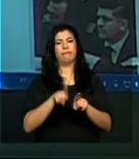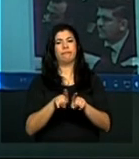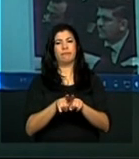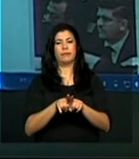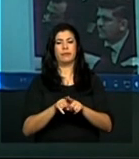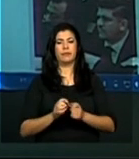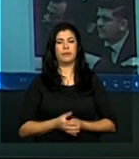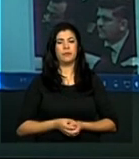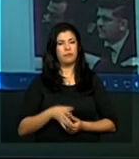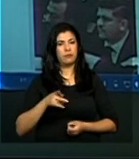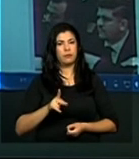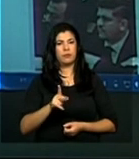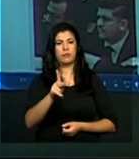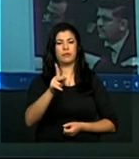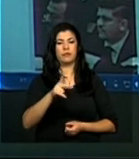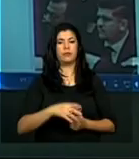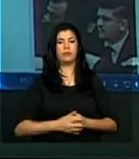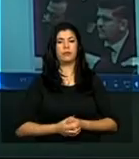vamos para a frente.